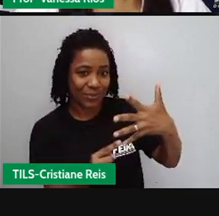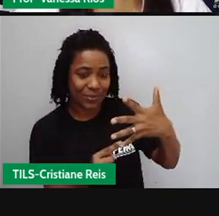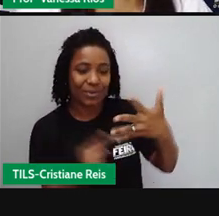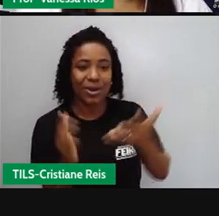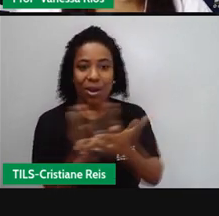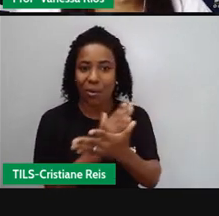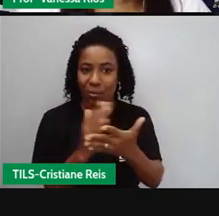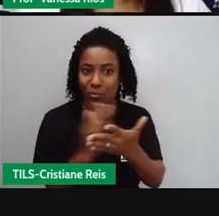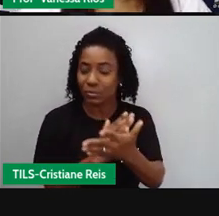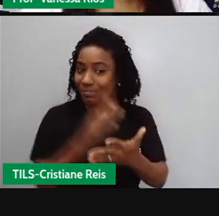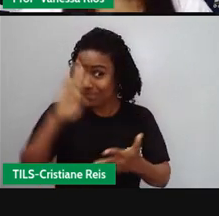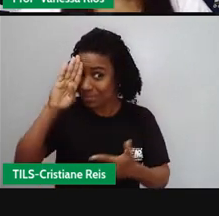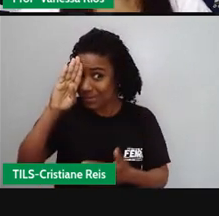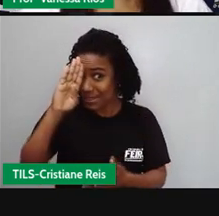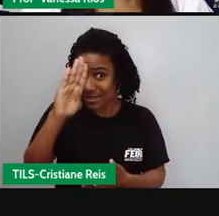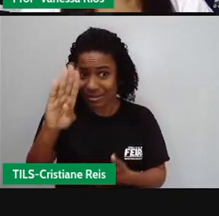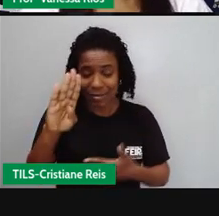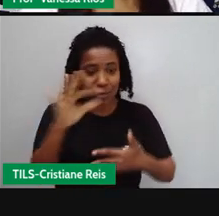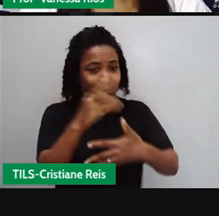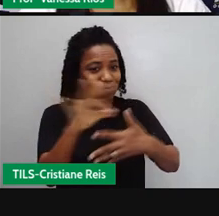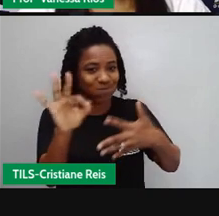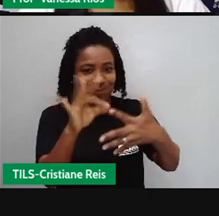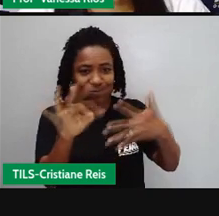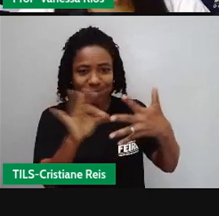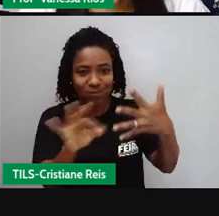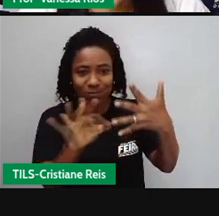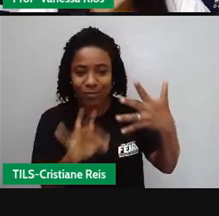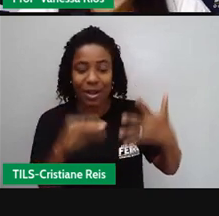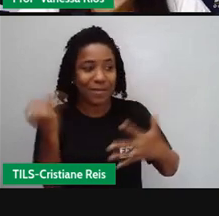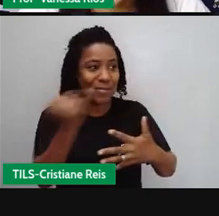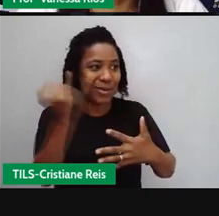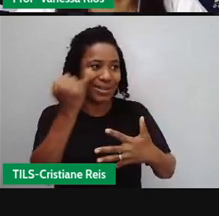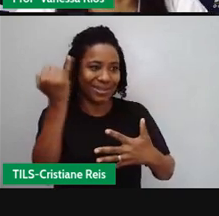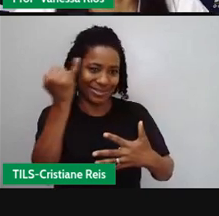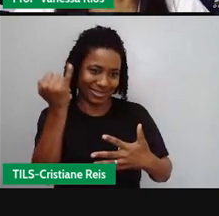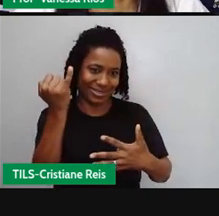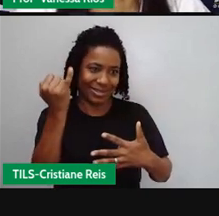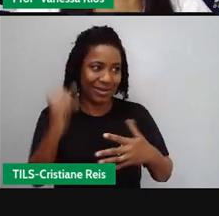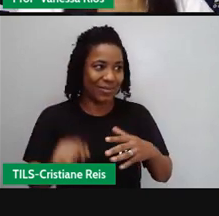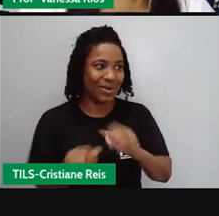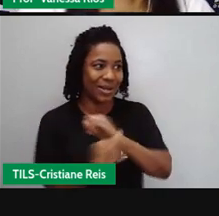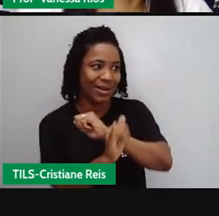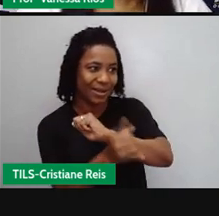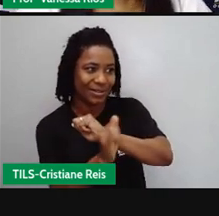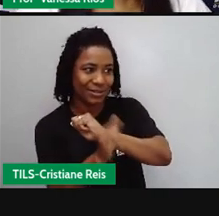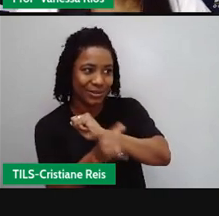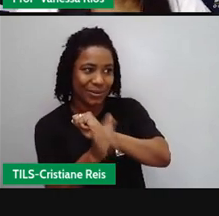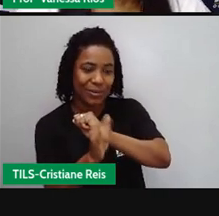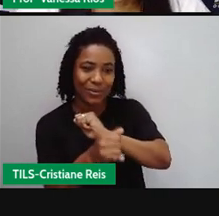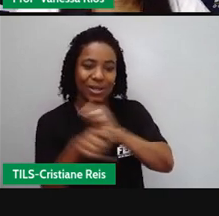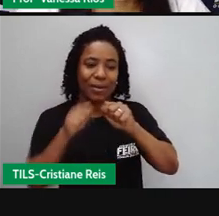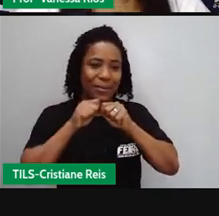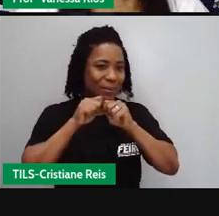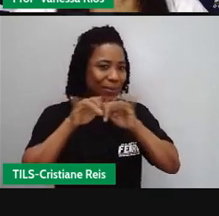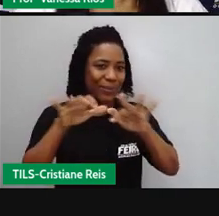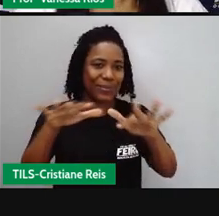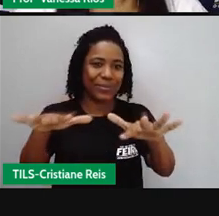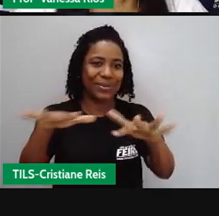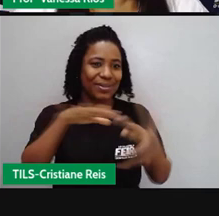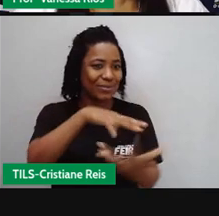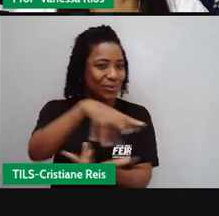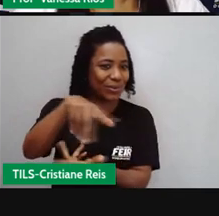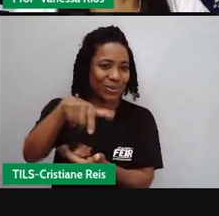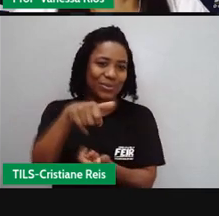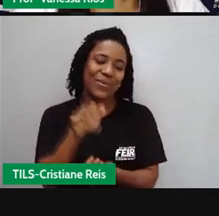que se destacam por terem aí crônicas espalhadas pelo mundo e conhecidas aí por muitas pessoas.